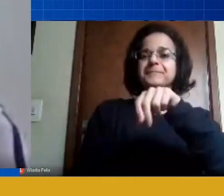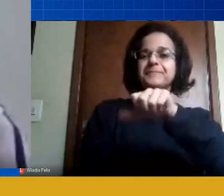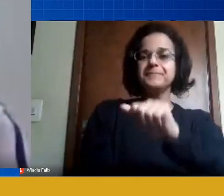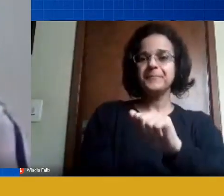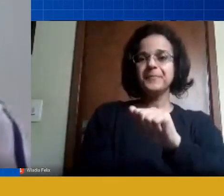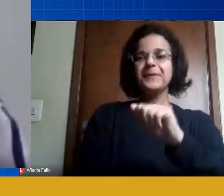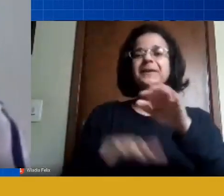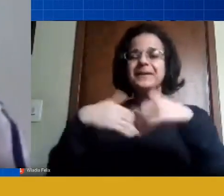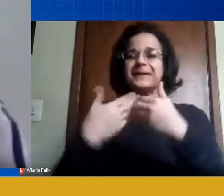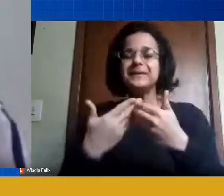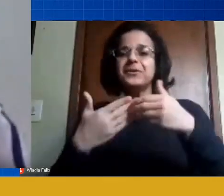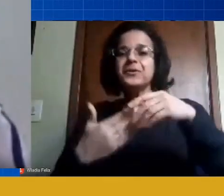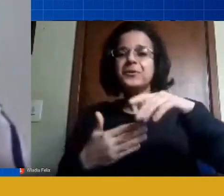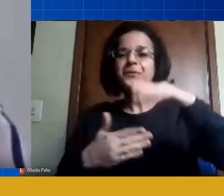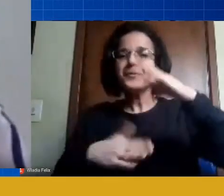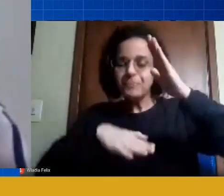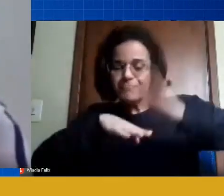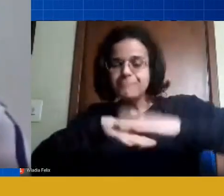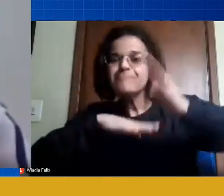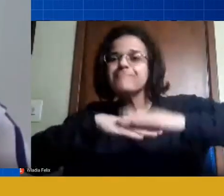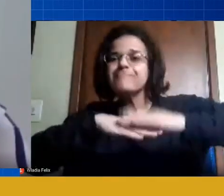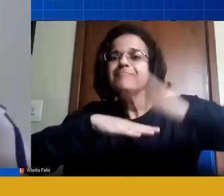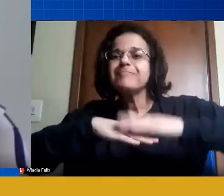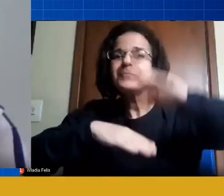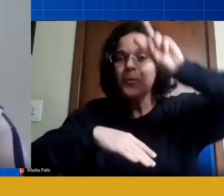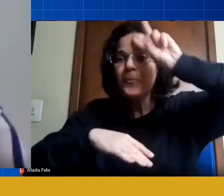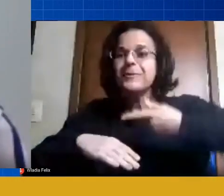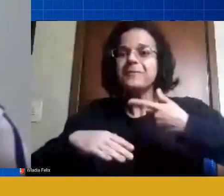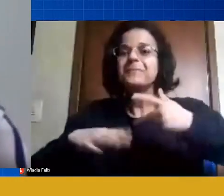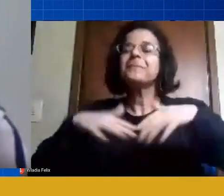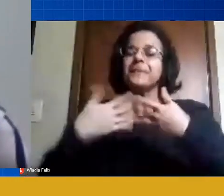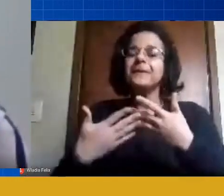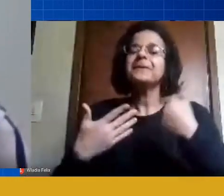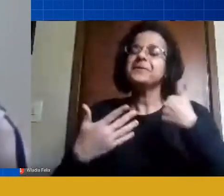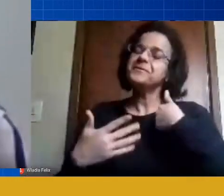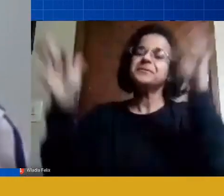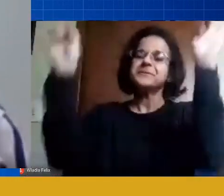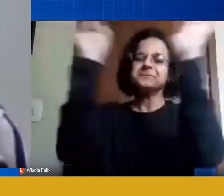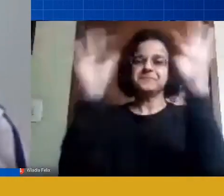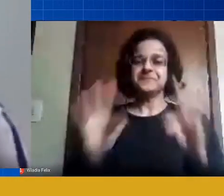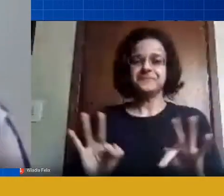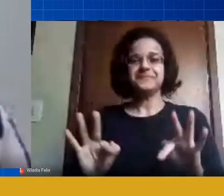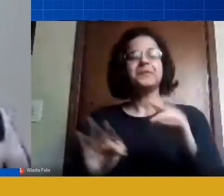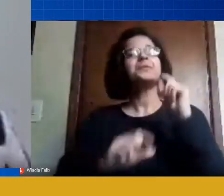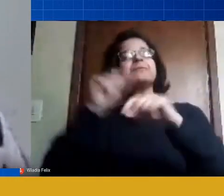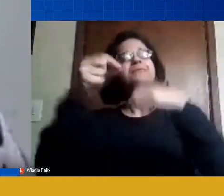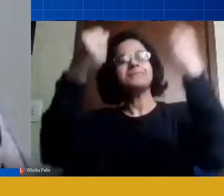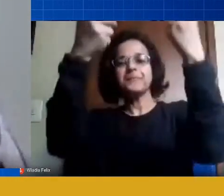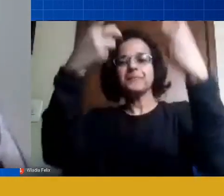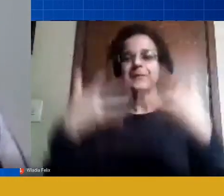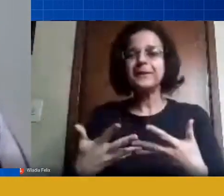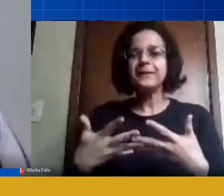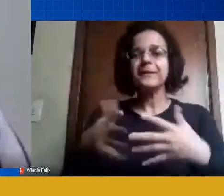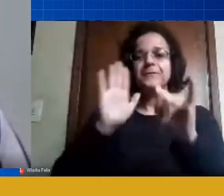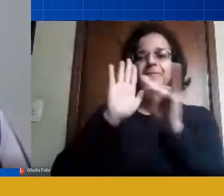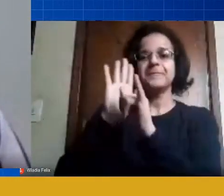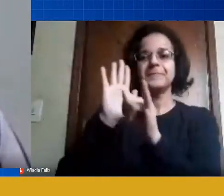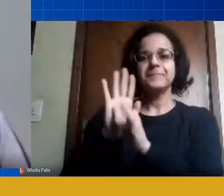nosso no nosso sangue aqui né então assim eu fico muito feliz com essa sua fala dessa identidade dessa